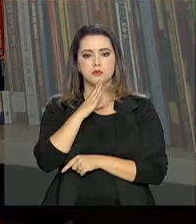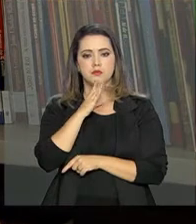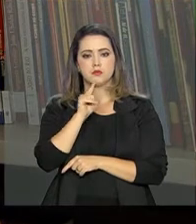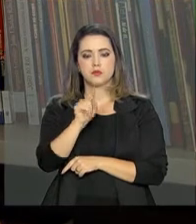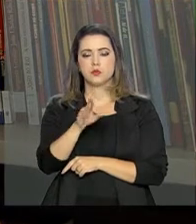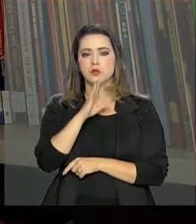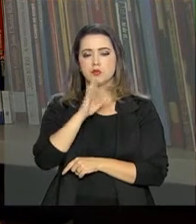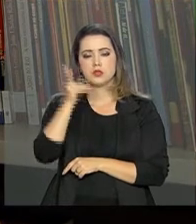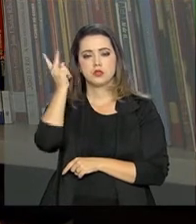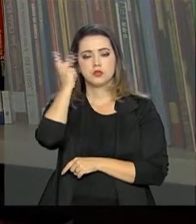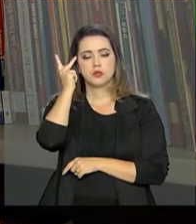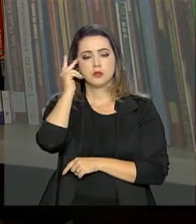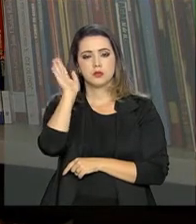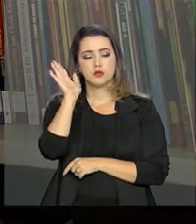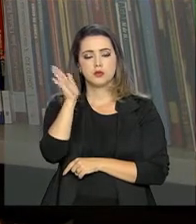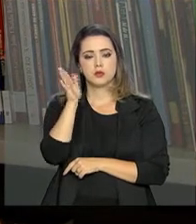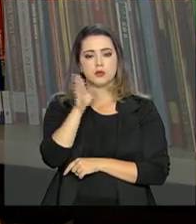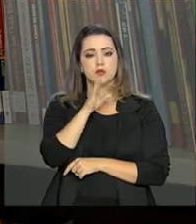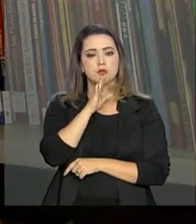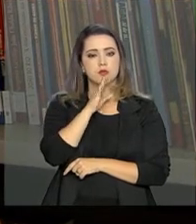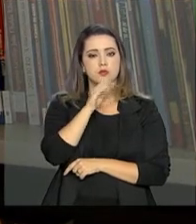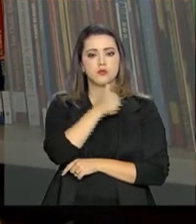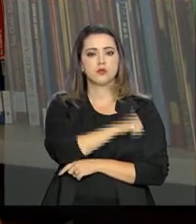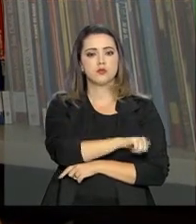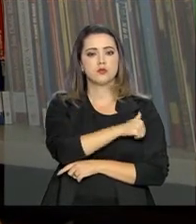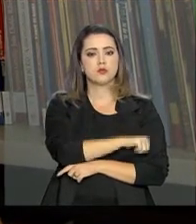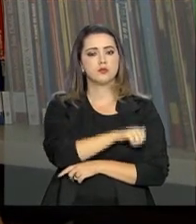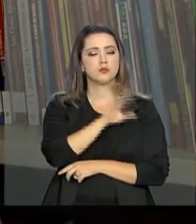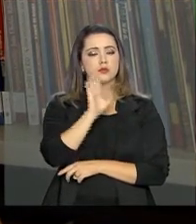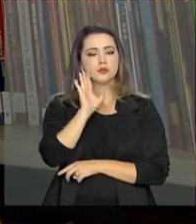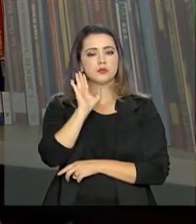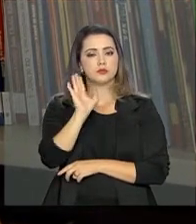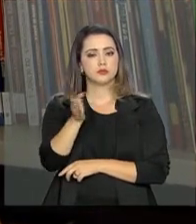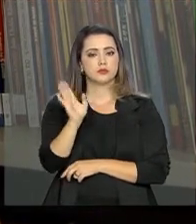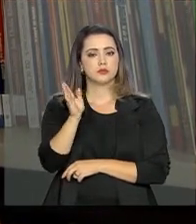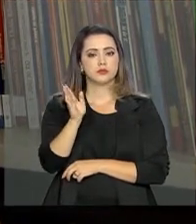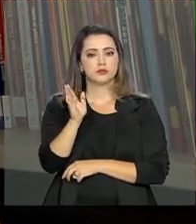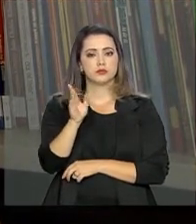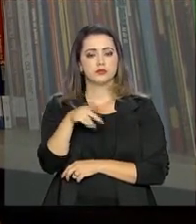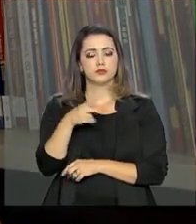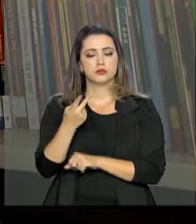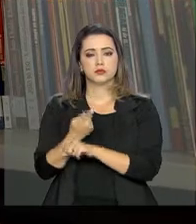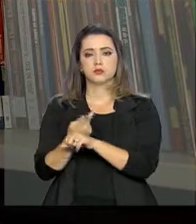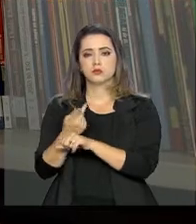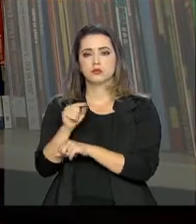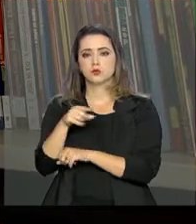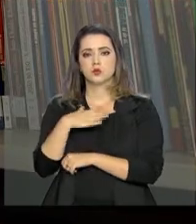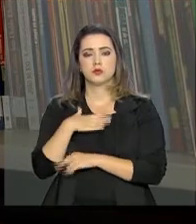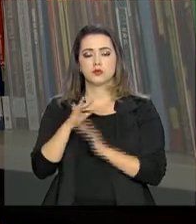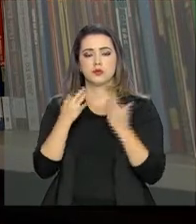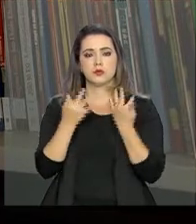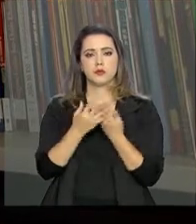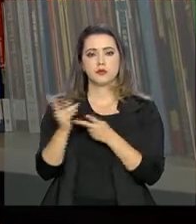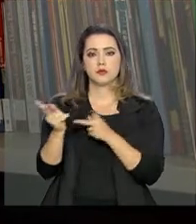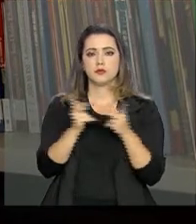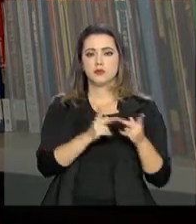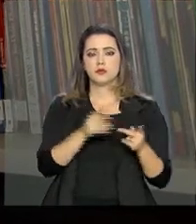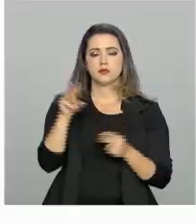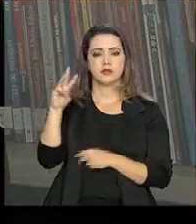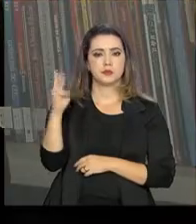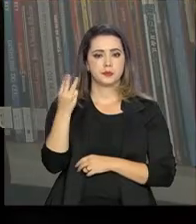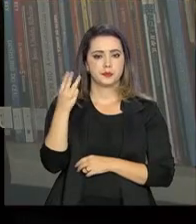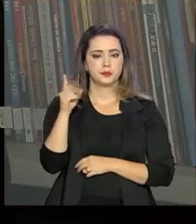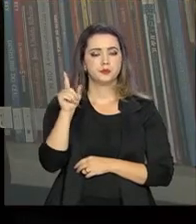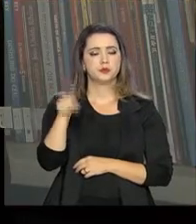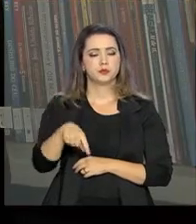conhecer São Paulo, fui conhecer o Rio de Janeiro, fui visitar minha família em São Luís.